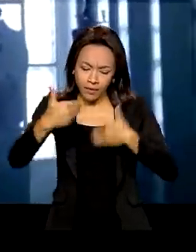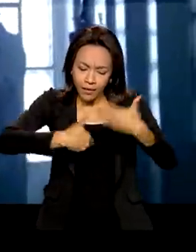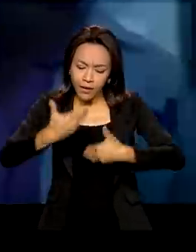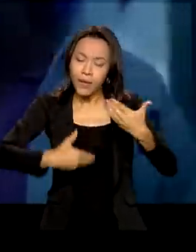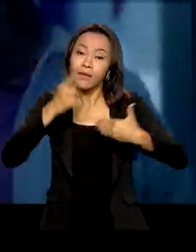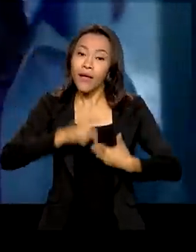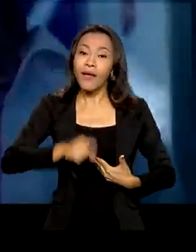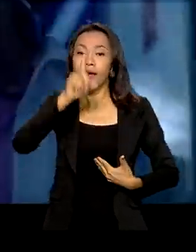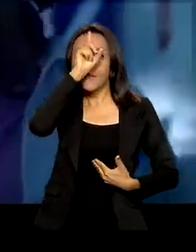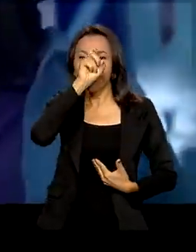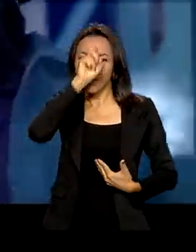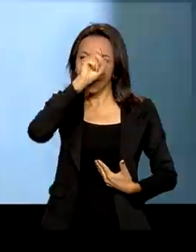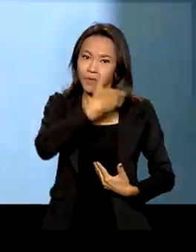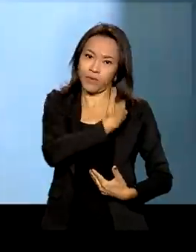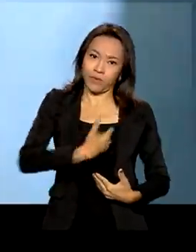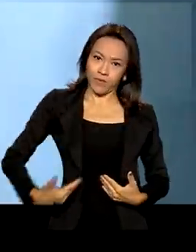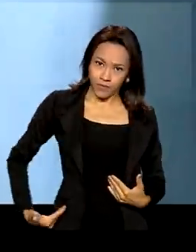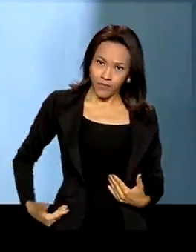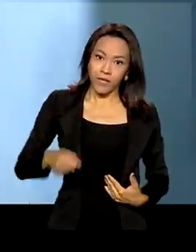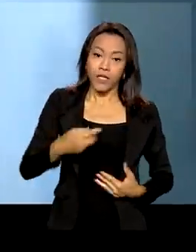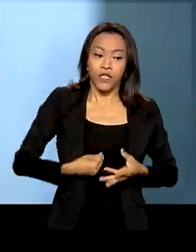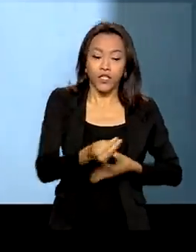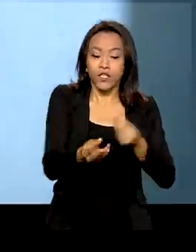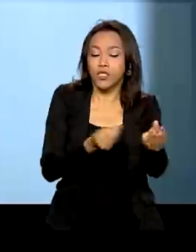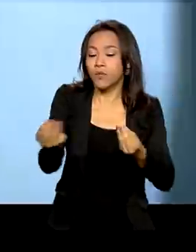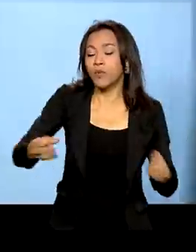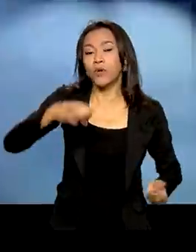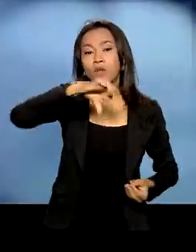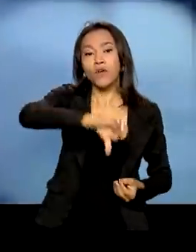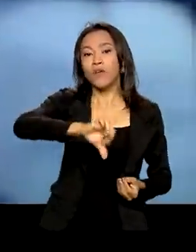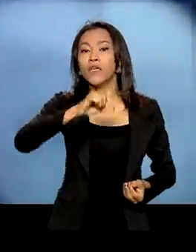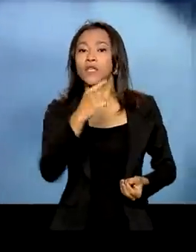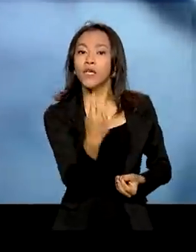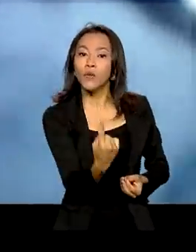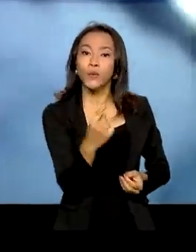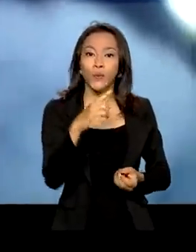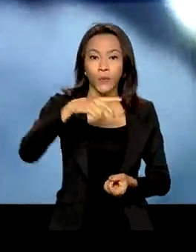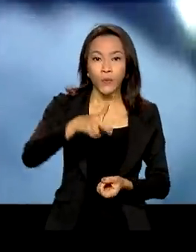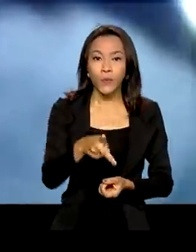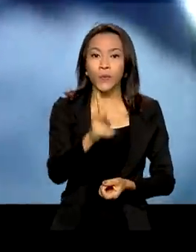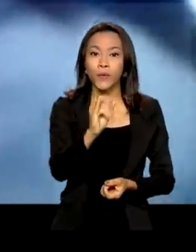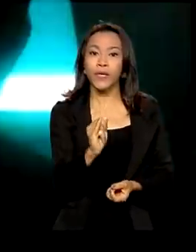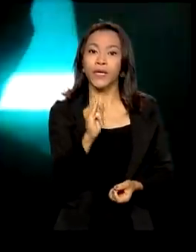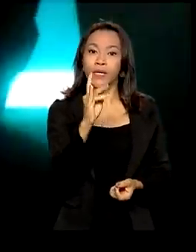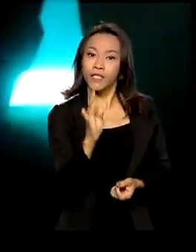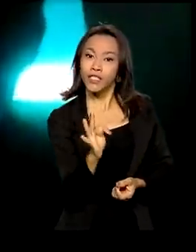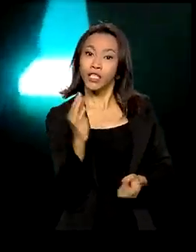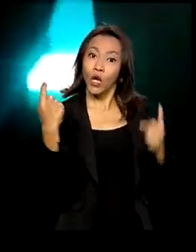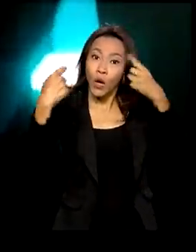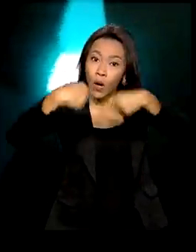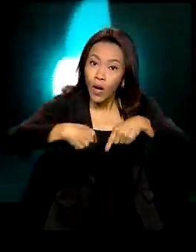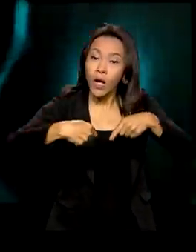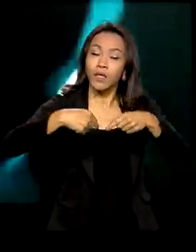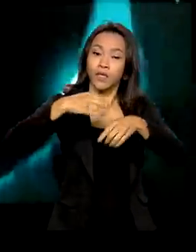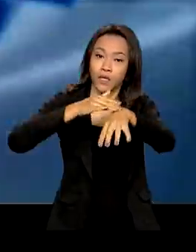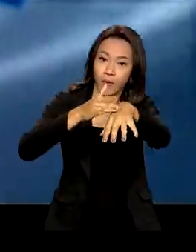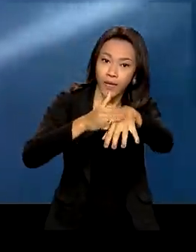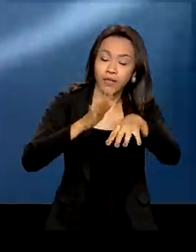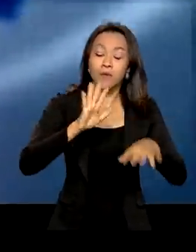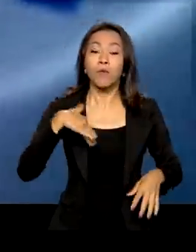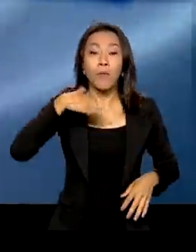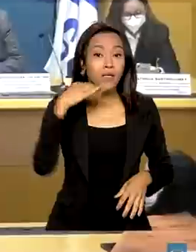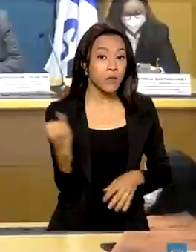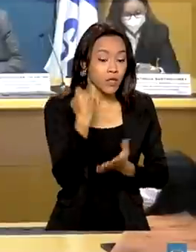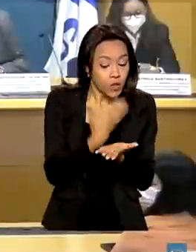SUS, que em 2021 distribuiu 90 mil kits de medicamentos contra a doença. Mas mais importante que começar o